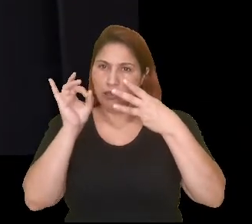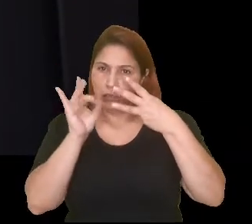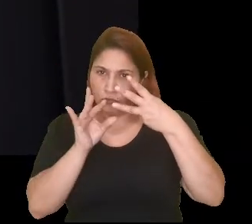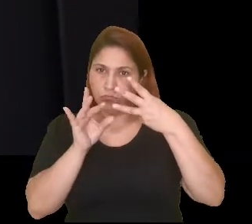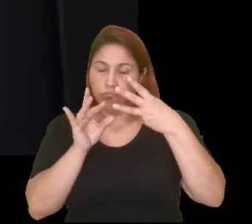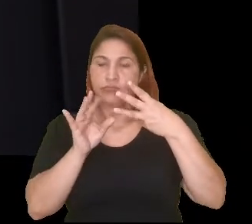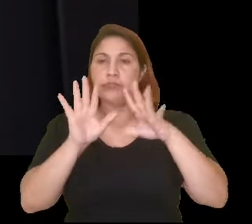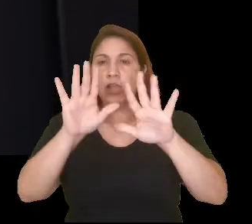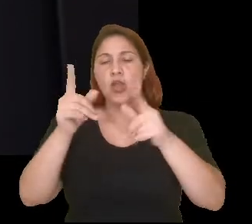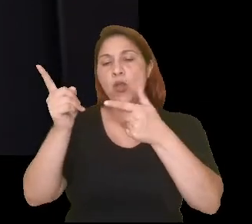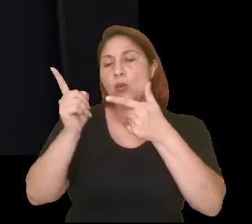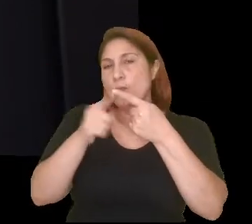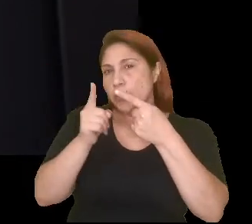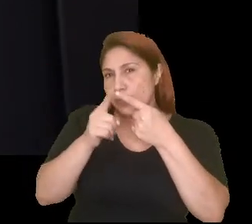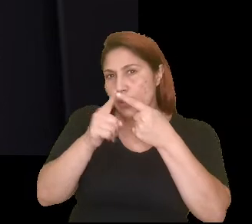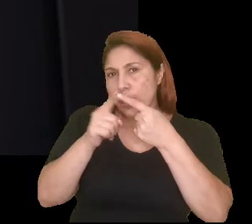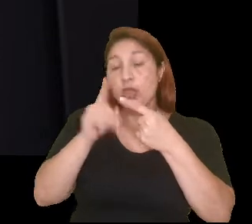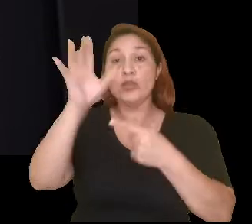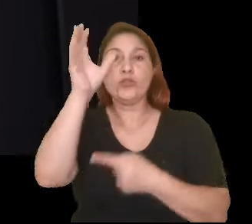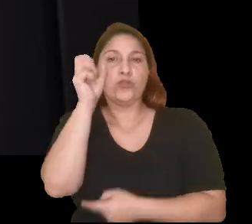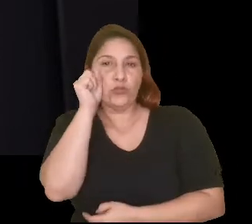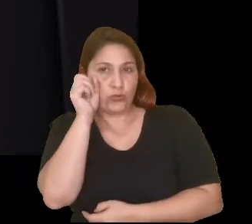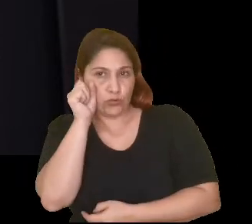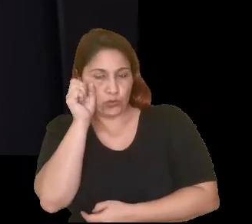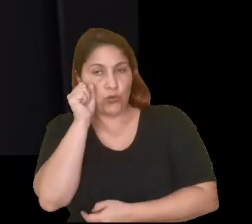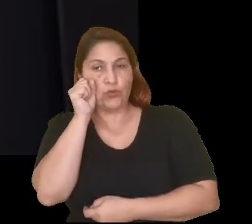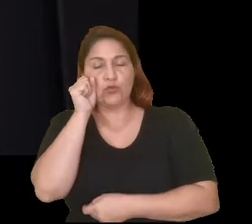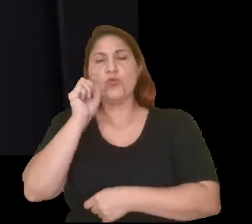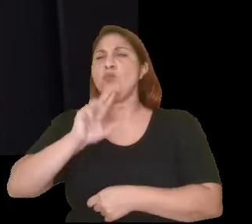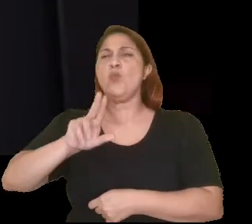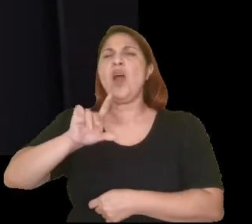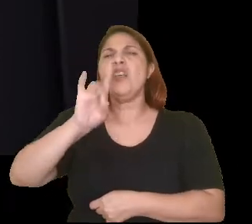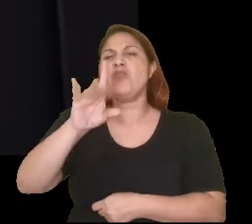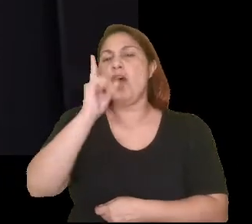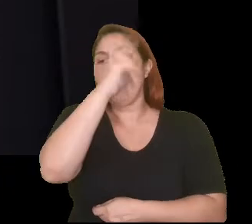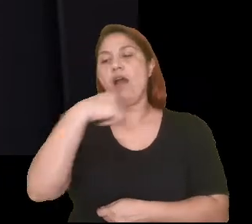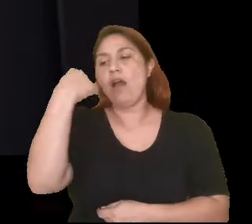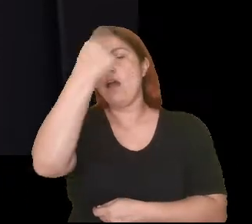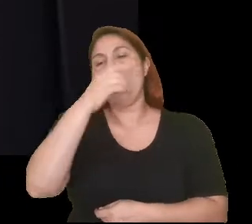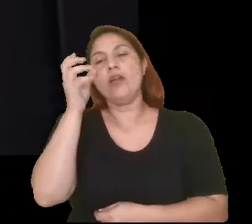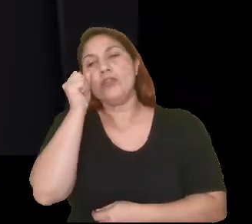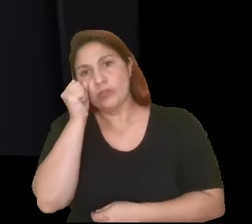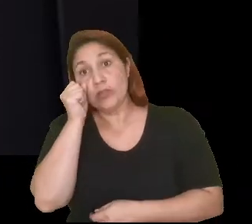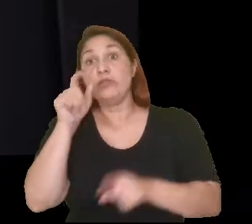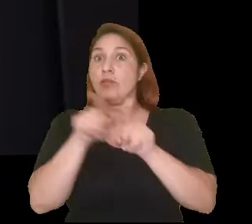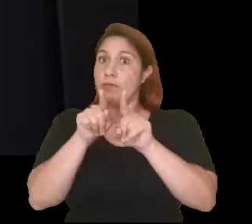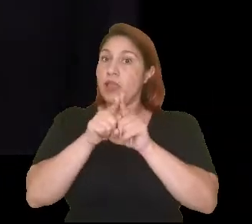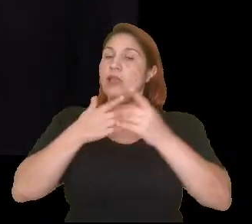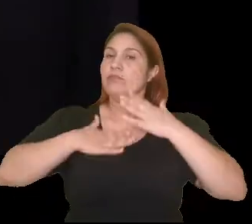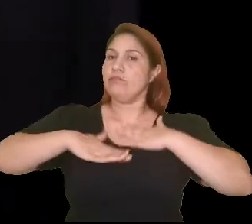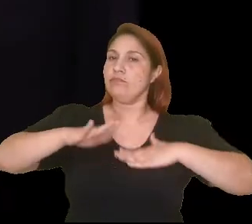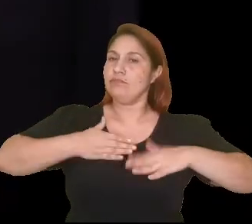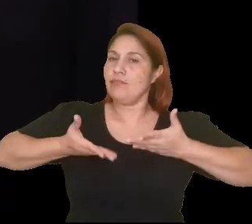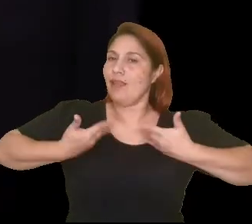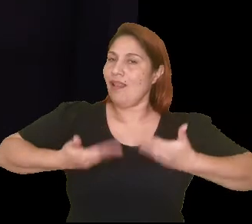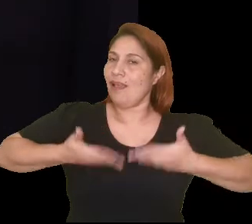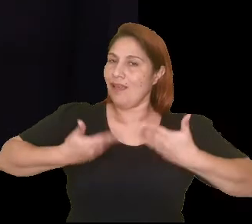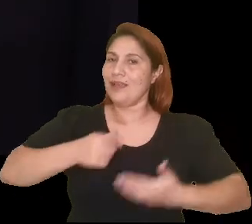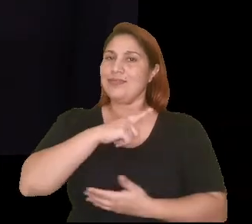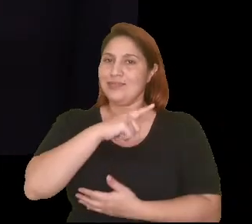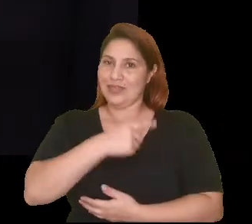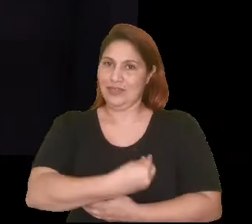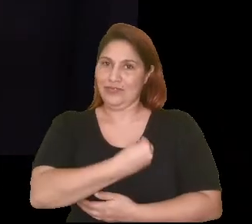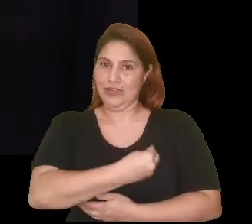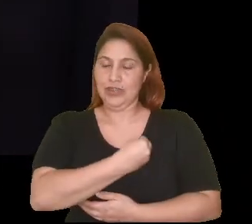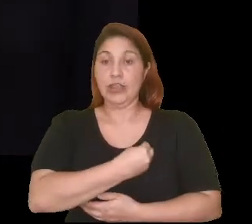que não significa apenas as horas dormidas, mas também o tempo de relaxamento e lazer que dedicamos para as nossas vidas. A recomendação